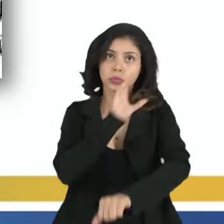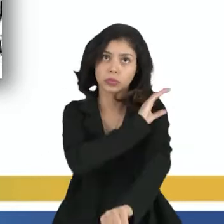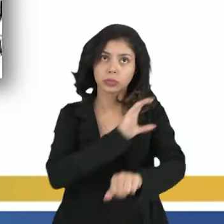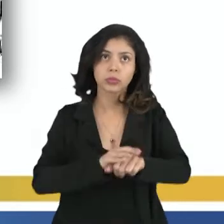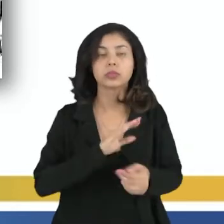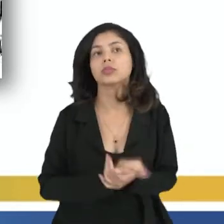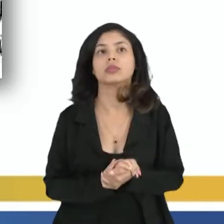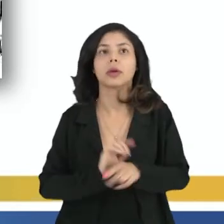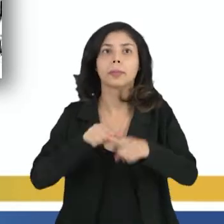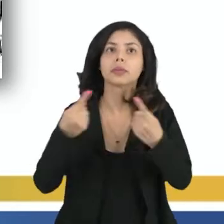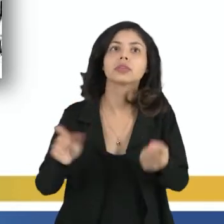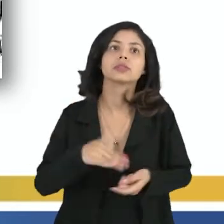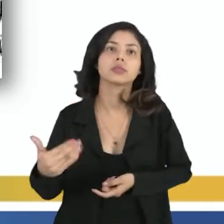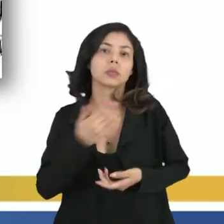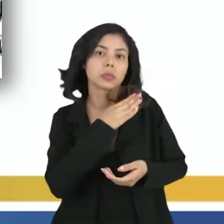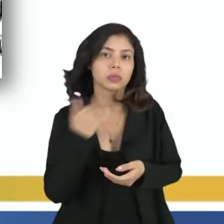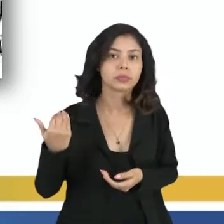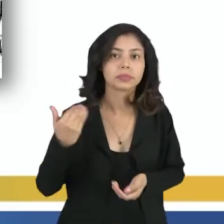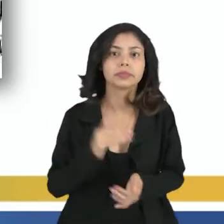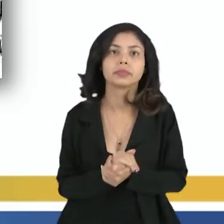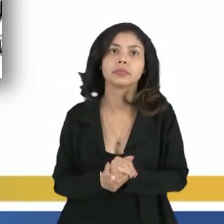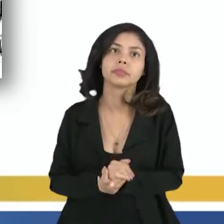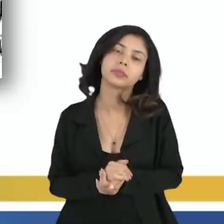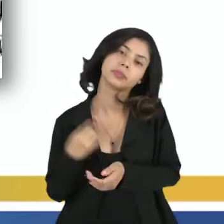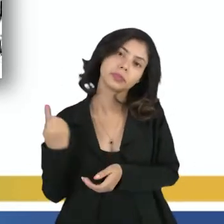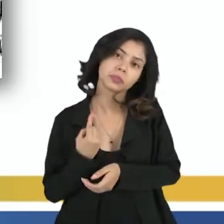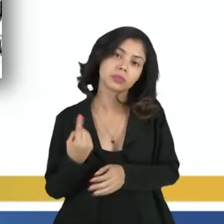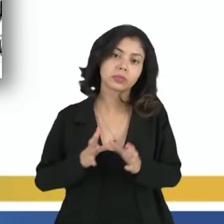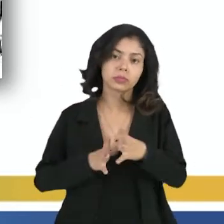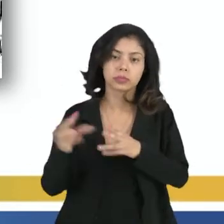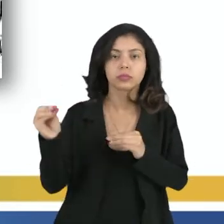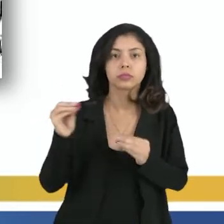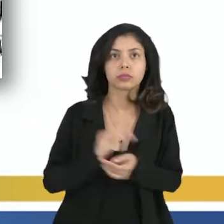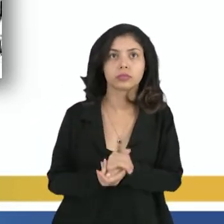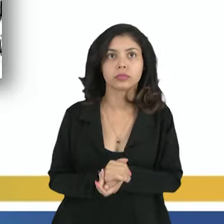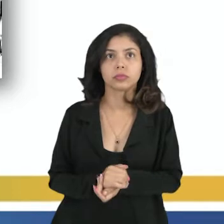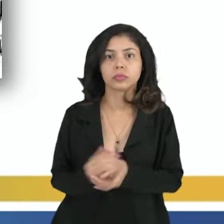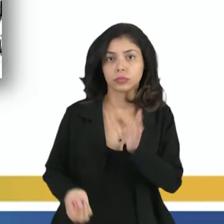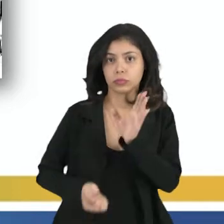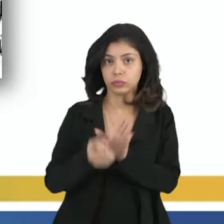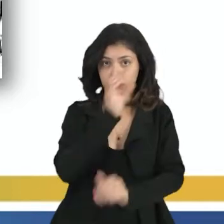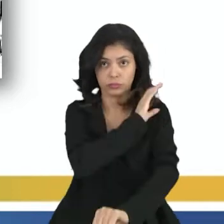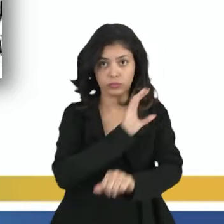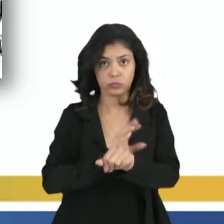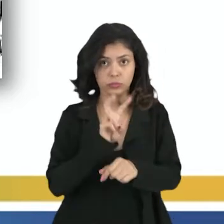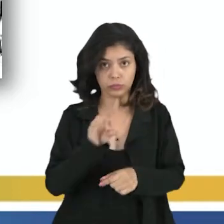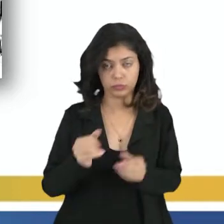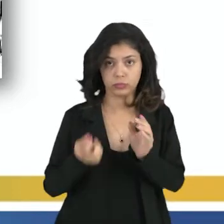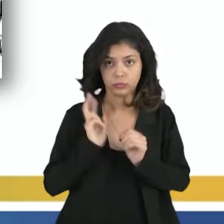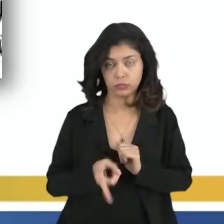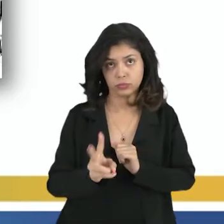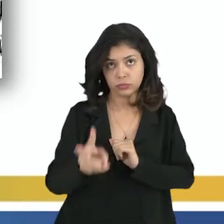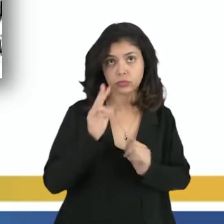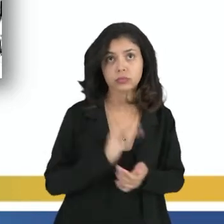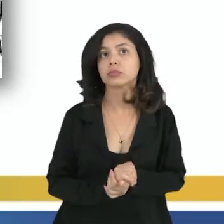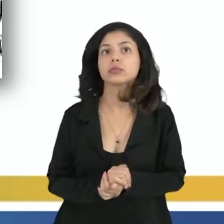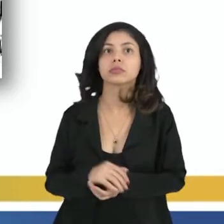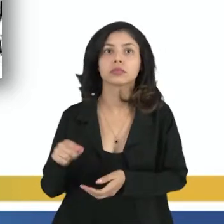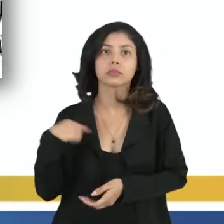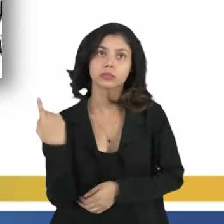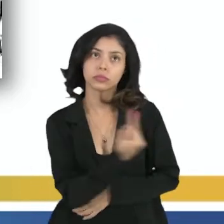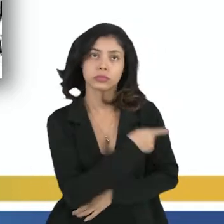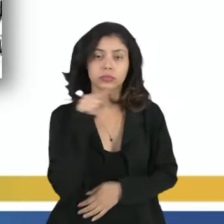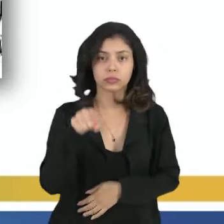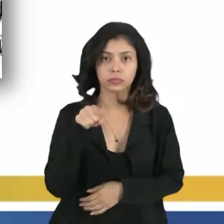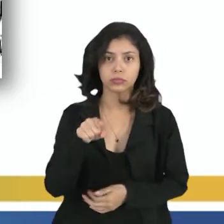mas quando eu morrer, né? Os indivíduos desaparecerem, a cultura vai permanecer. Só que aqui, a gente